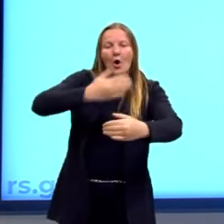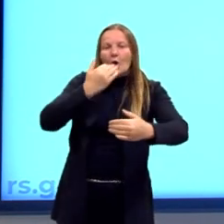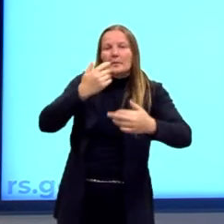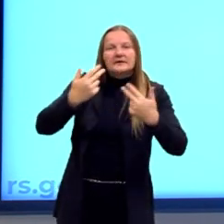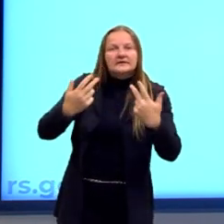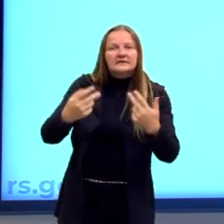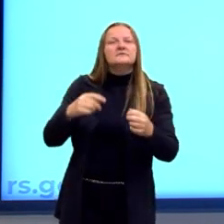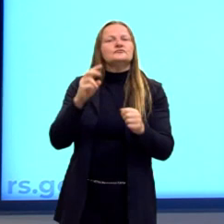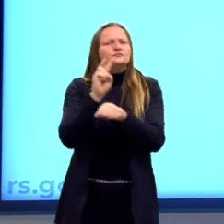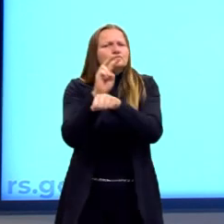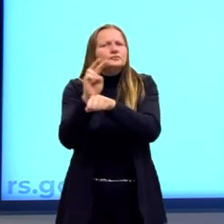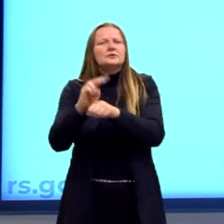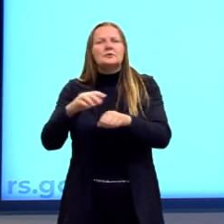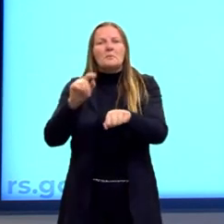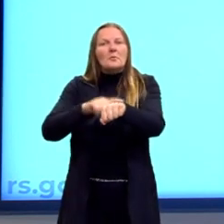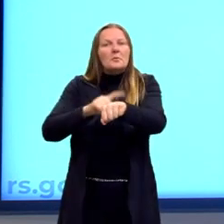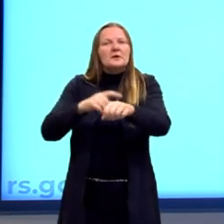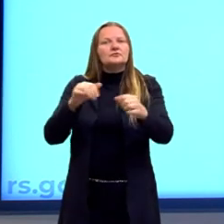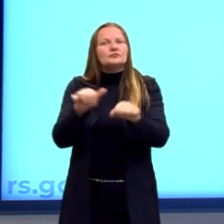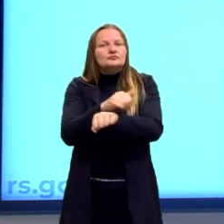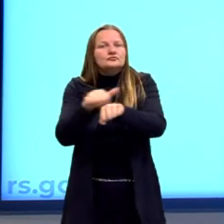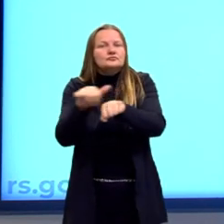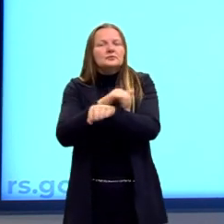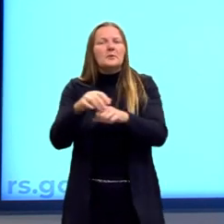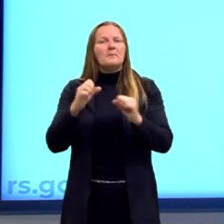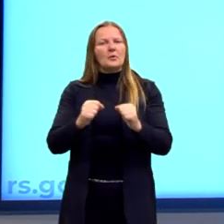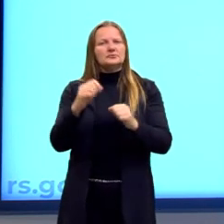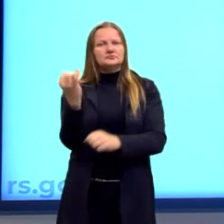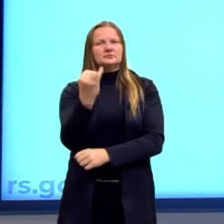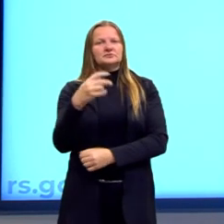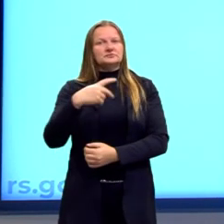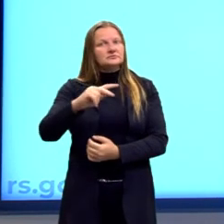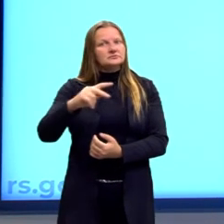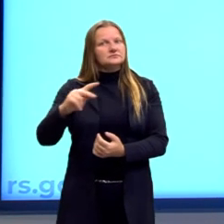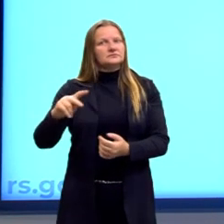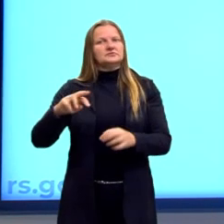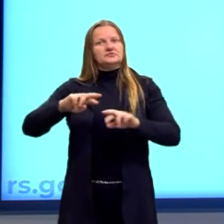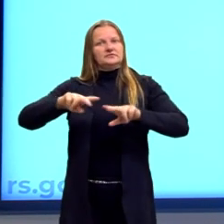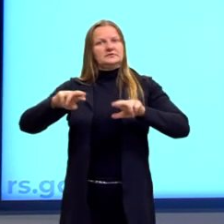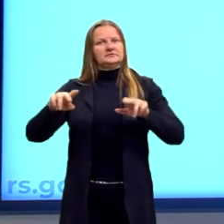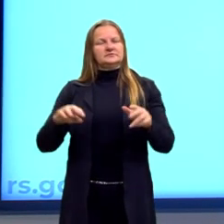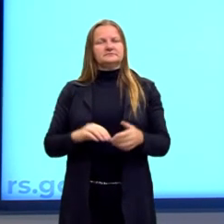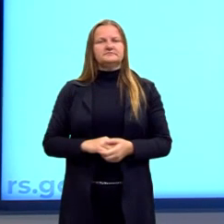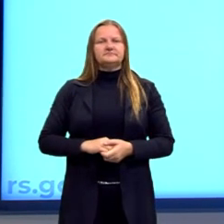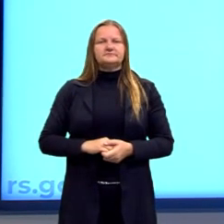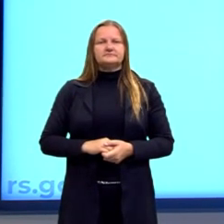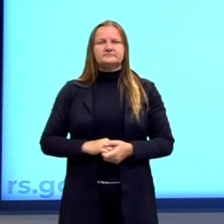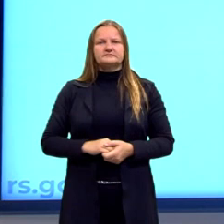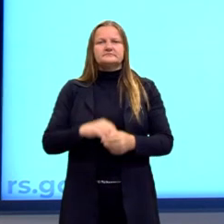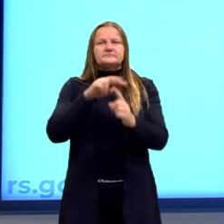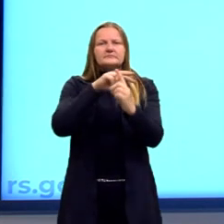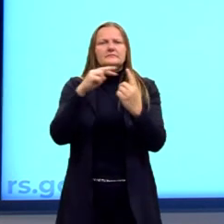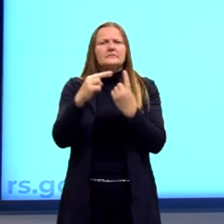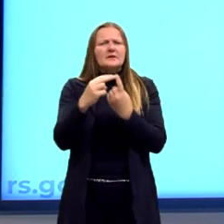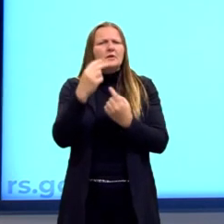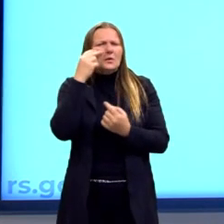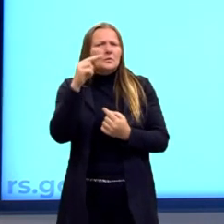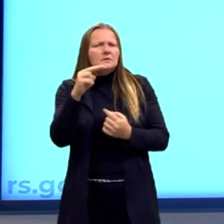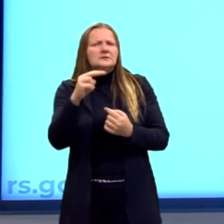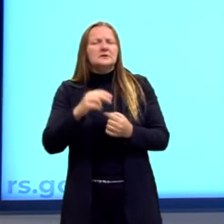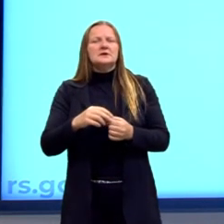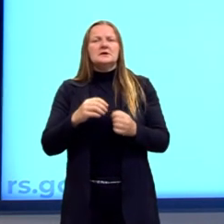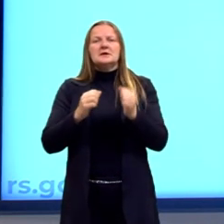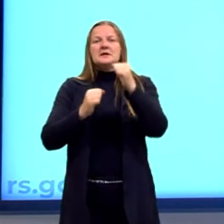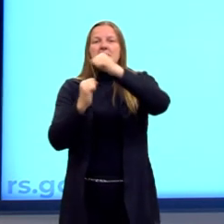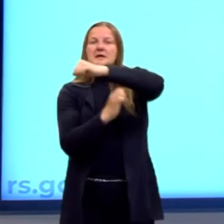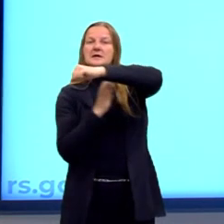fique atento aí que no momento da vida poderá ser muito importante para ti. Então, olha só, não permaneça em uma mesma